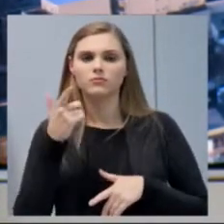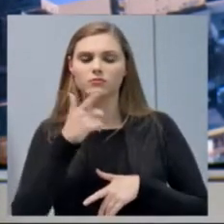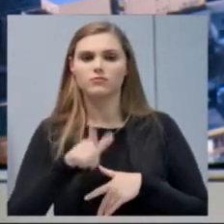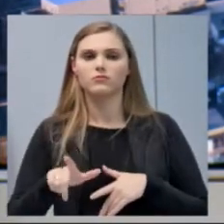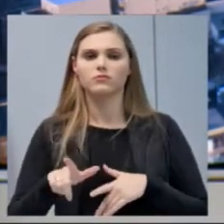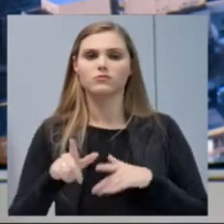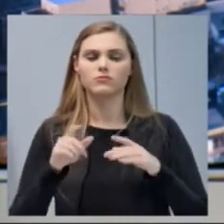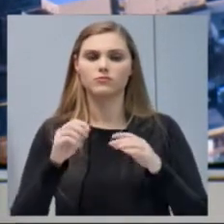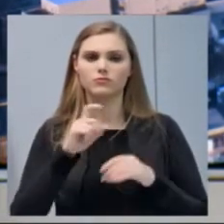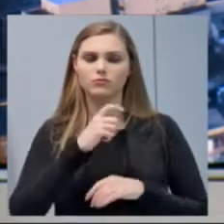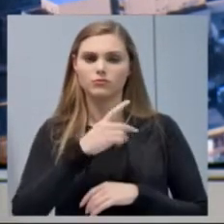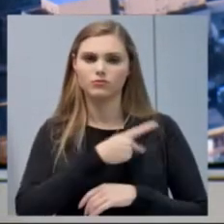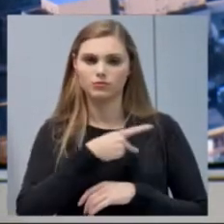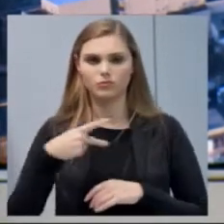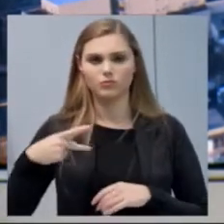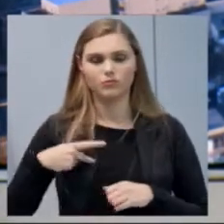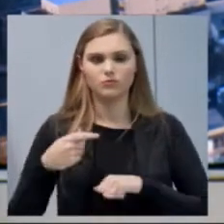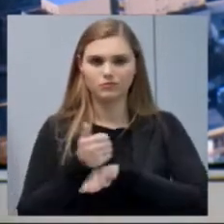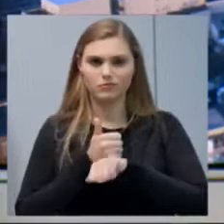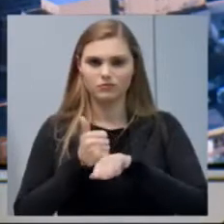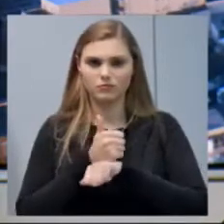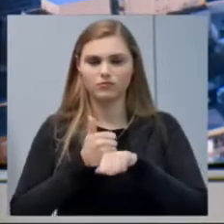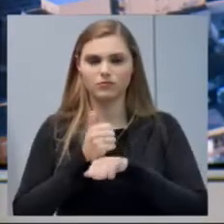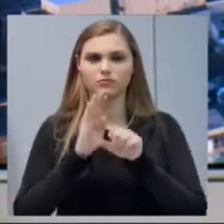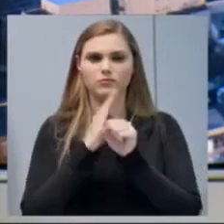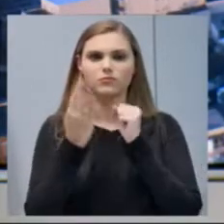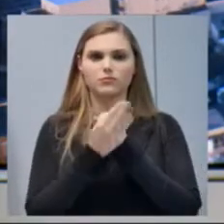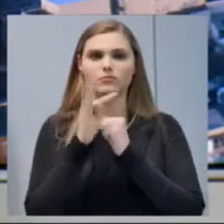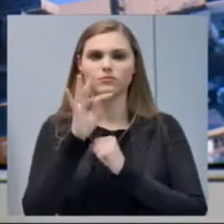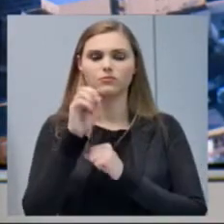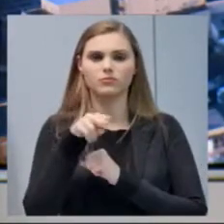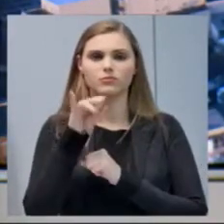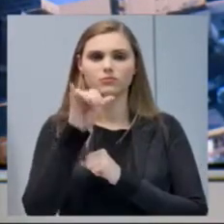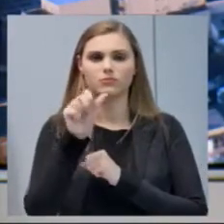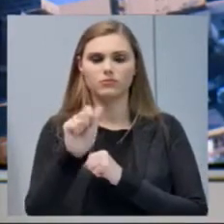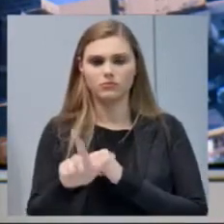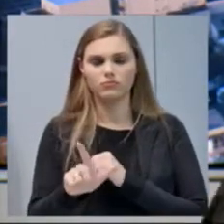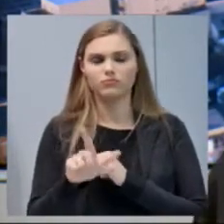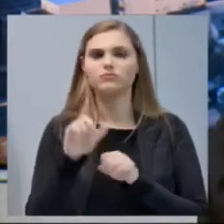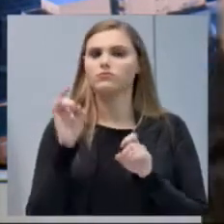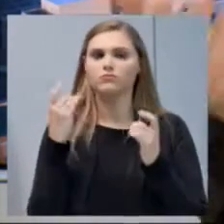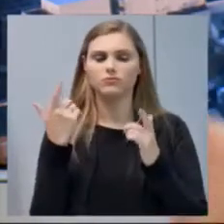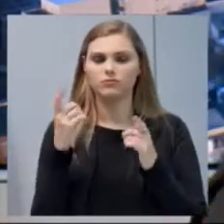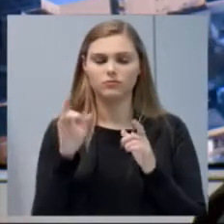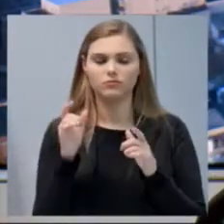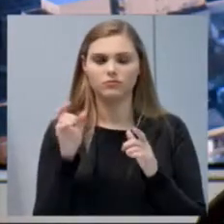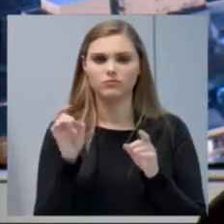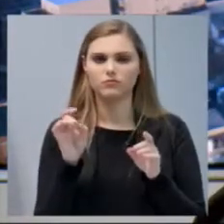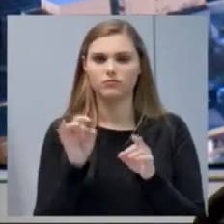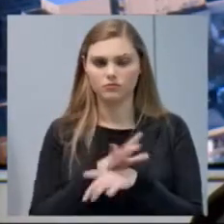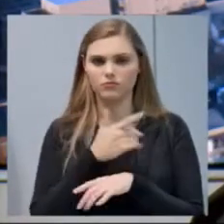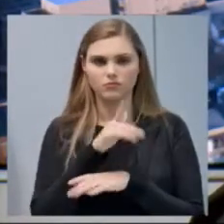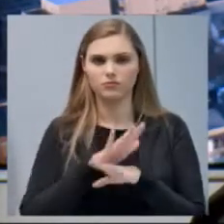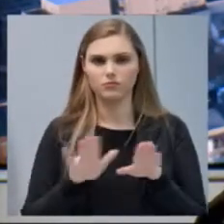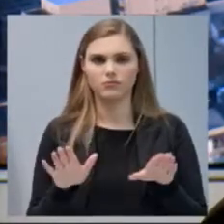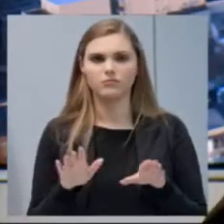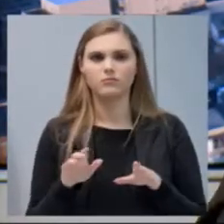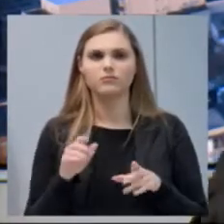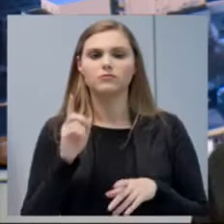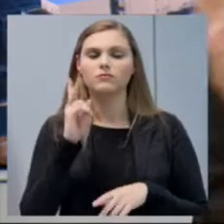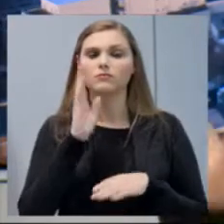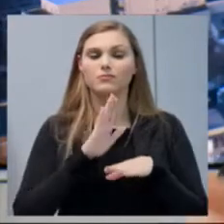da unidade do Tonial também, que foi absorvida por aquela farmácia central. Então, mais em torno de 6 mil pessoas que são atendidas lá.